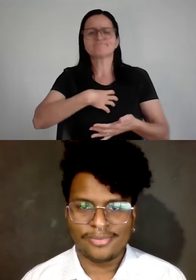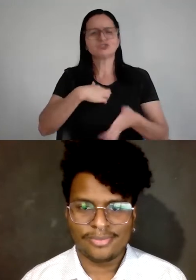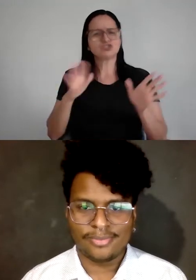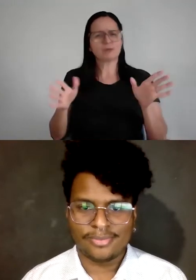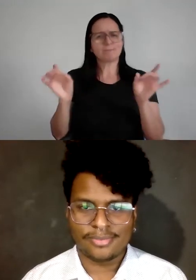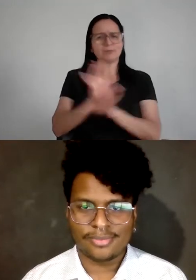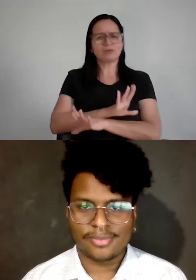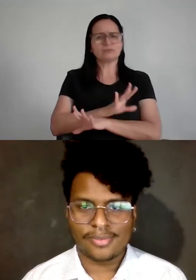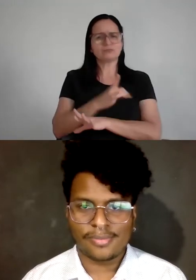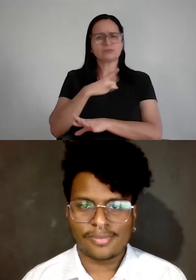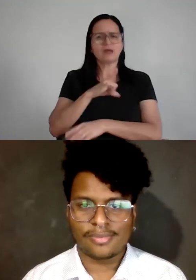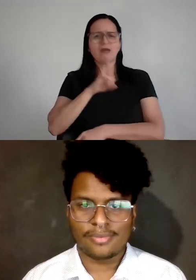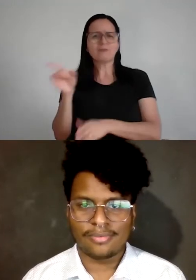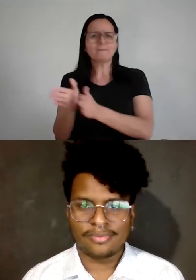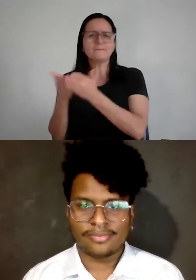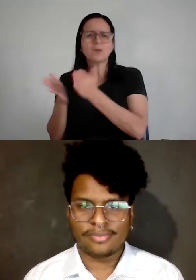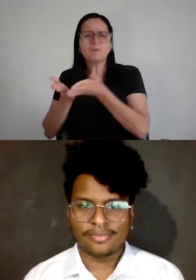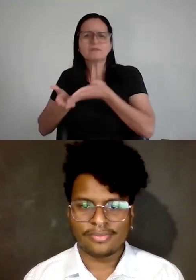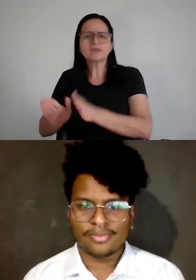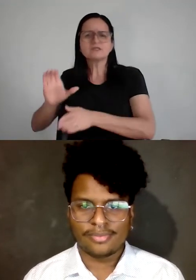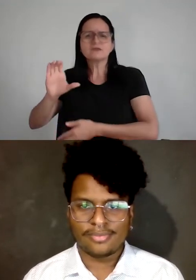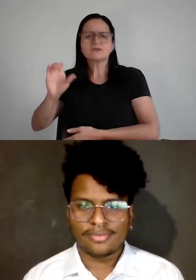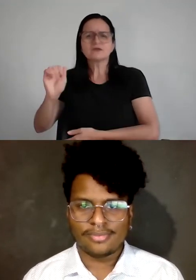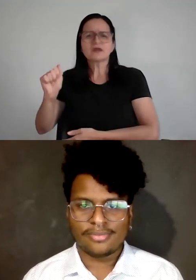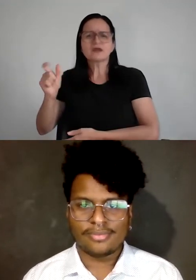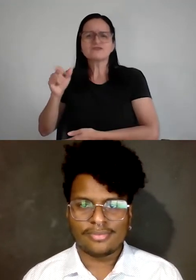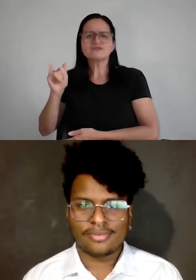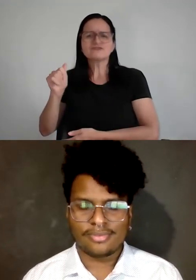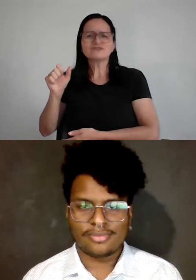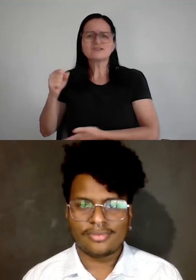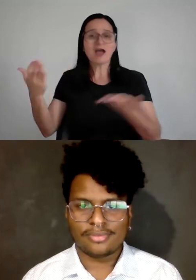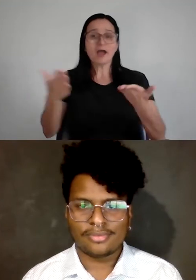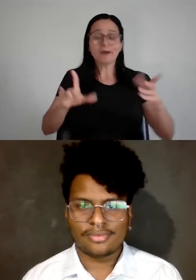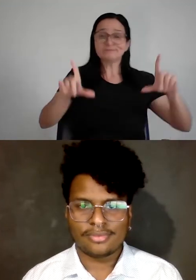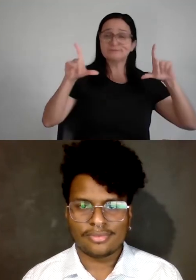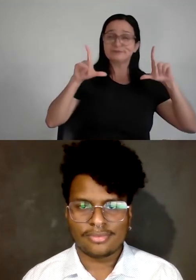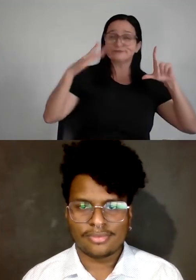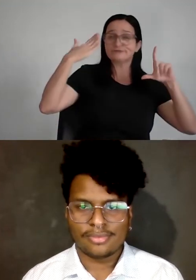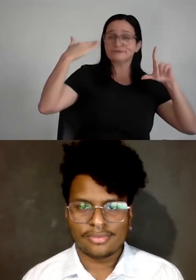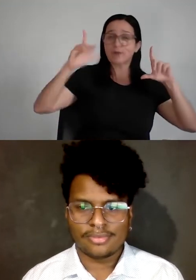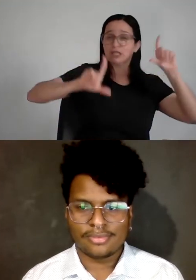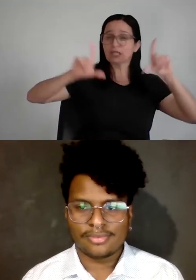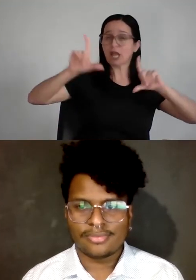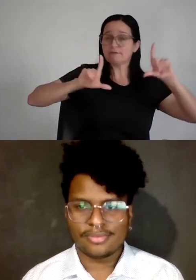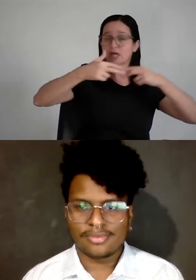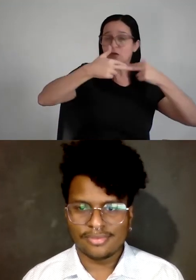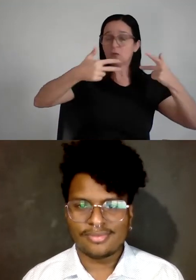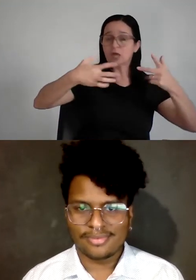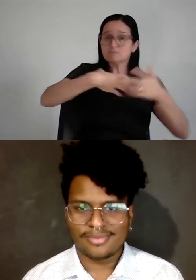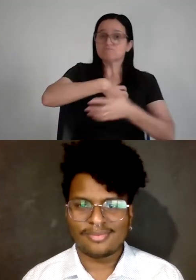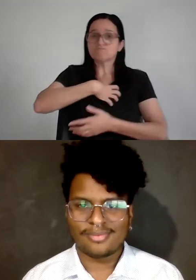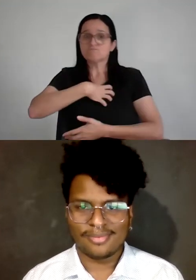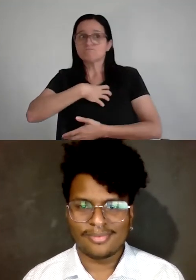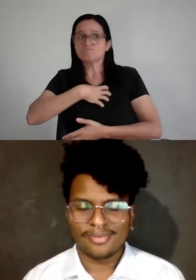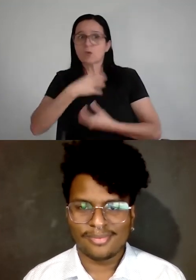Porque eu era um garoto de Caxias, o esse cara está fazendo numa capa de revista, dando entrevista na televisão? Isso acaba mexendo com você, aí você tem que fazer de novo um trabalho